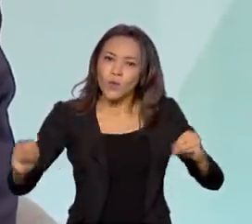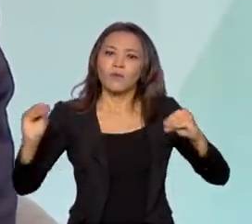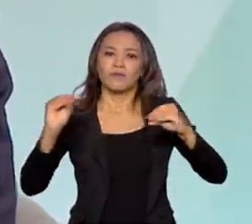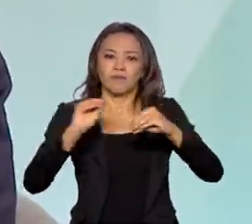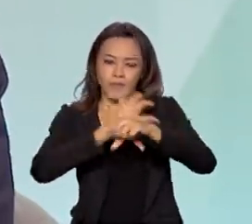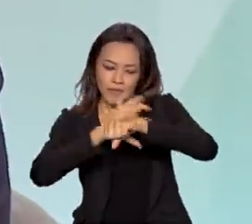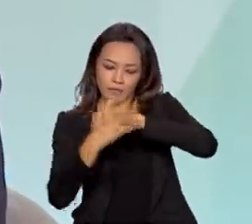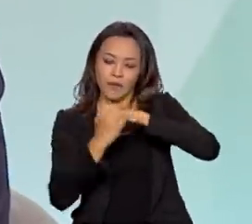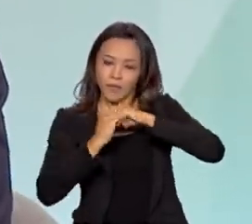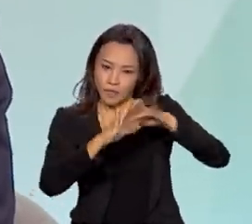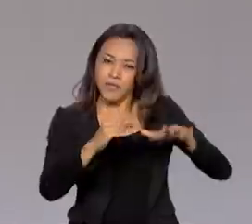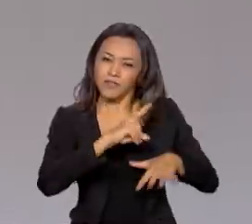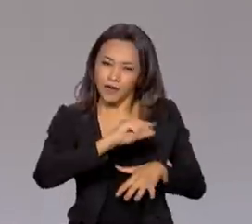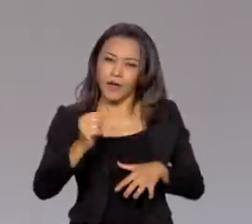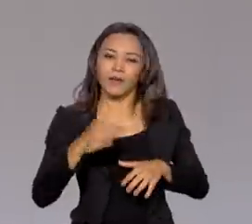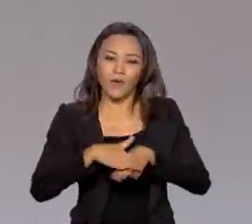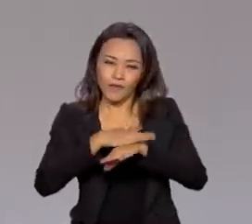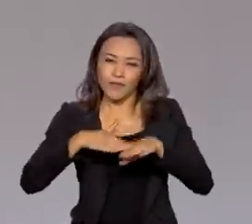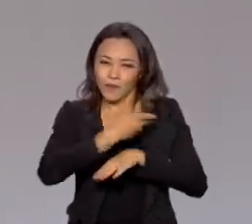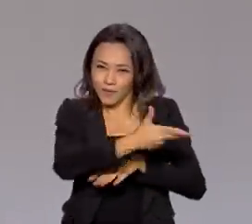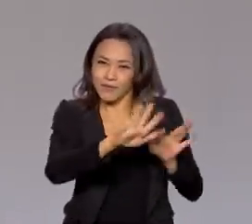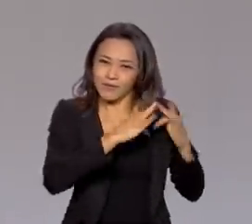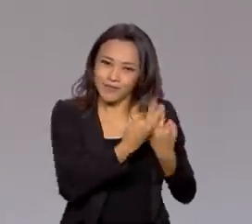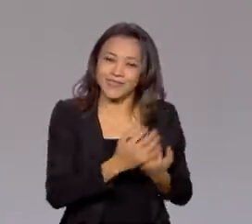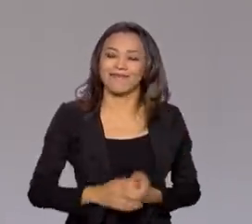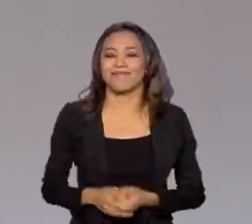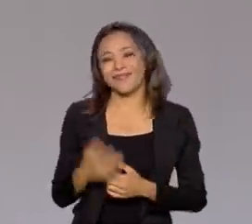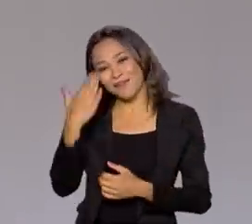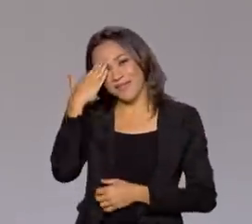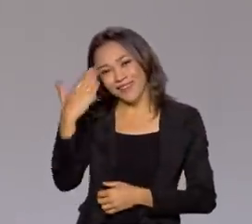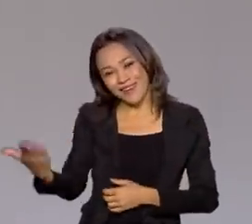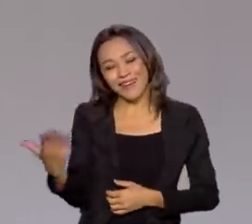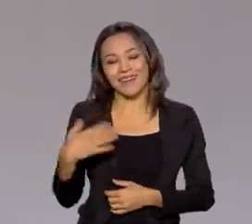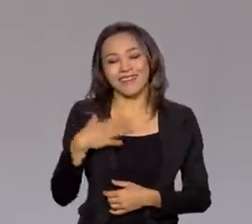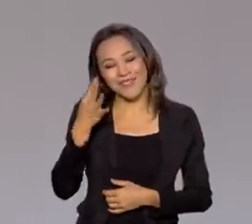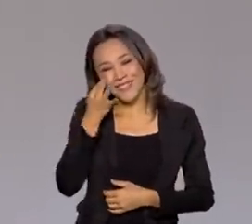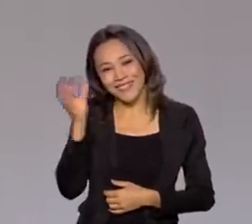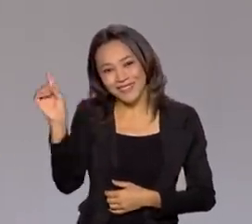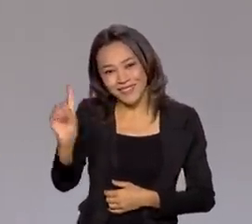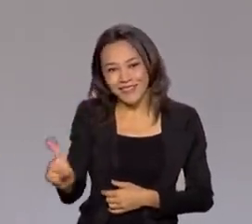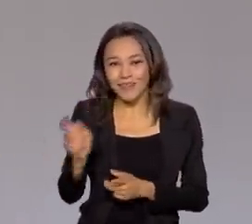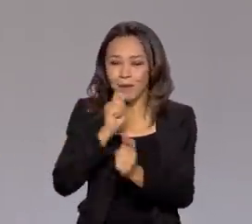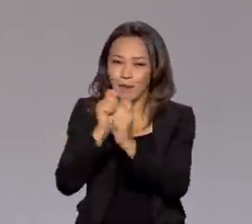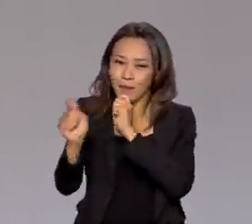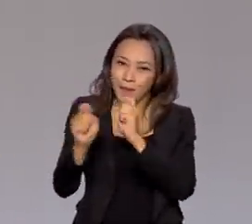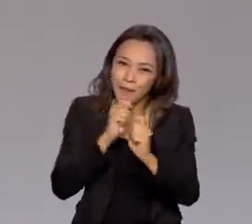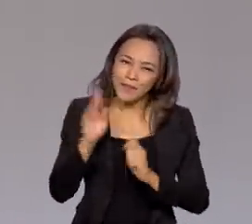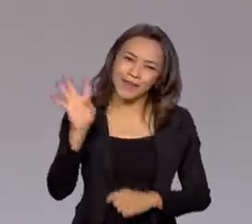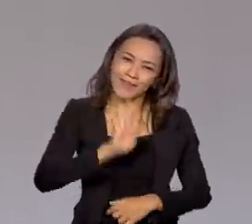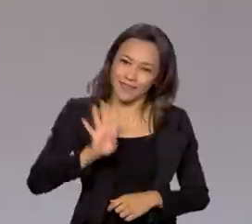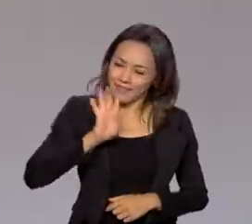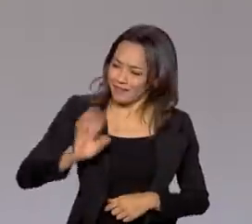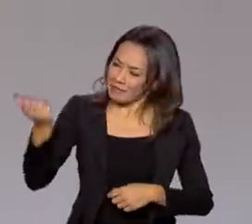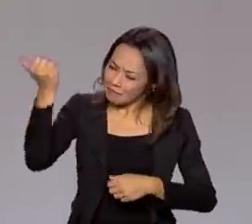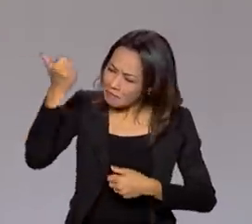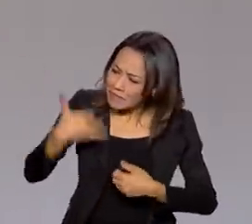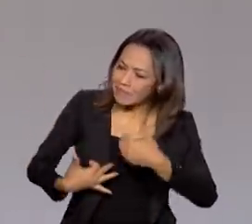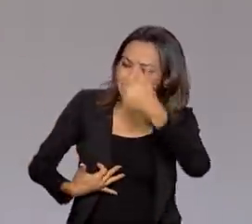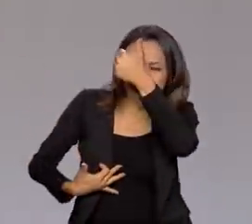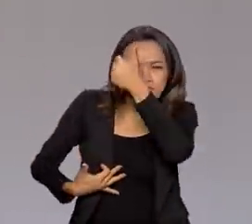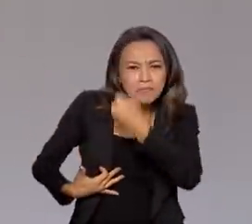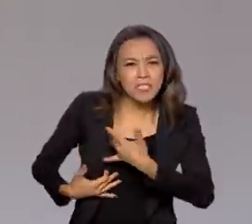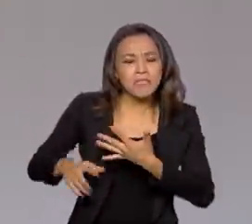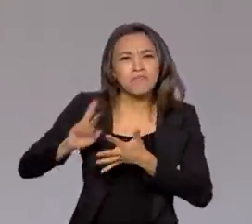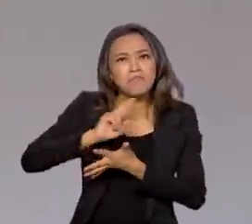de repactuação. Secretário, muito obrigado pela presença aqui no Brasil em Pauta. Foi bem bacana essa explicação das